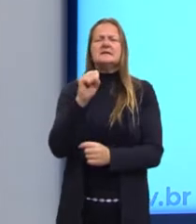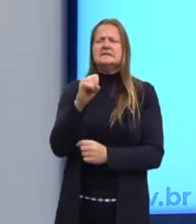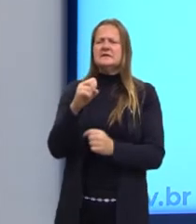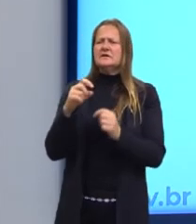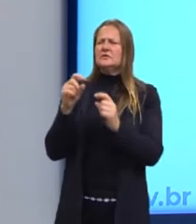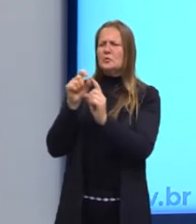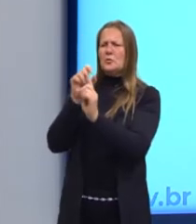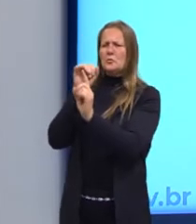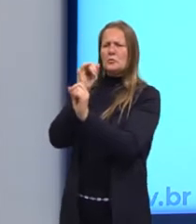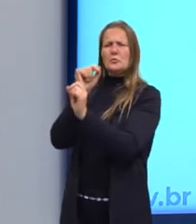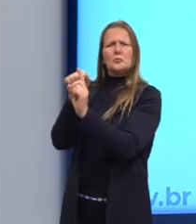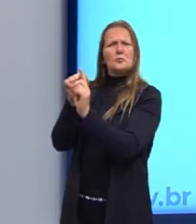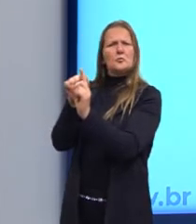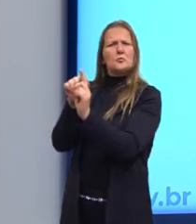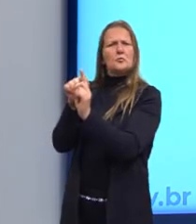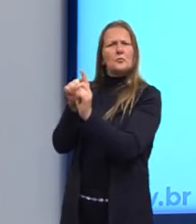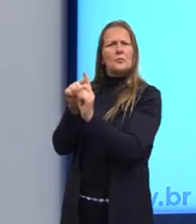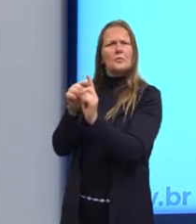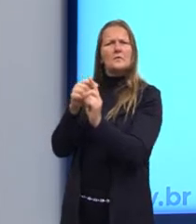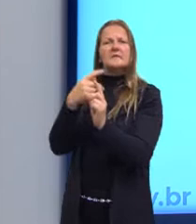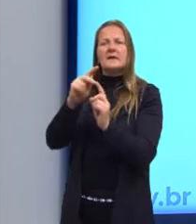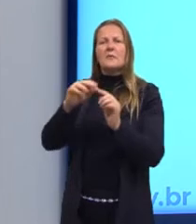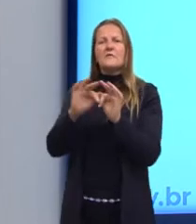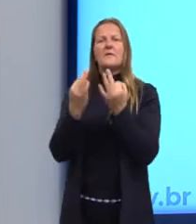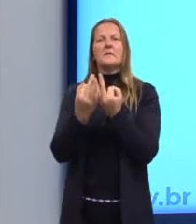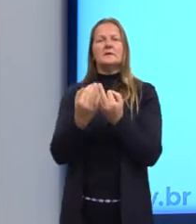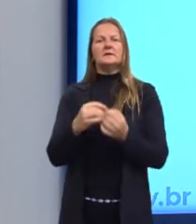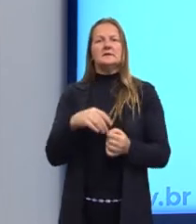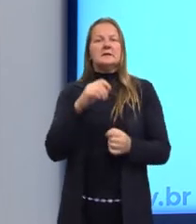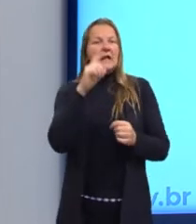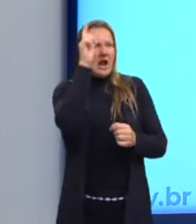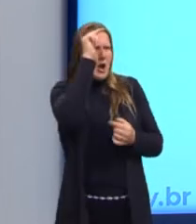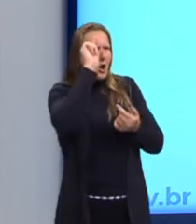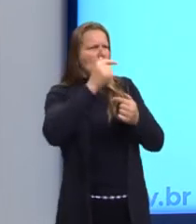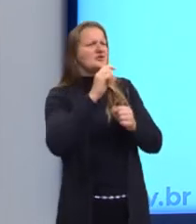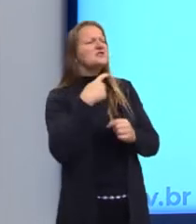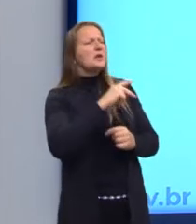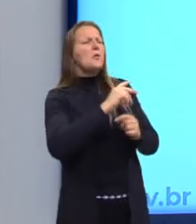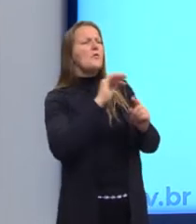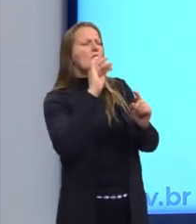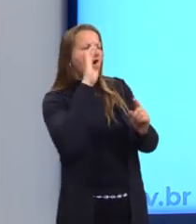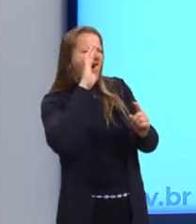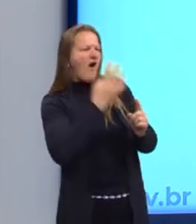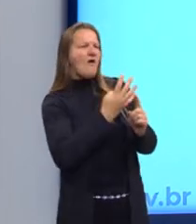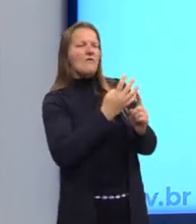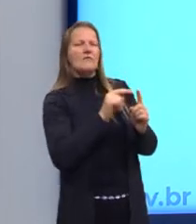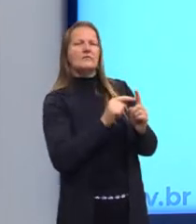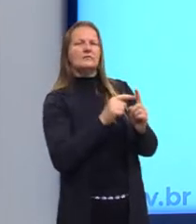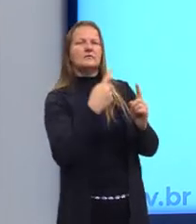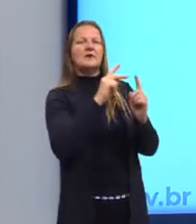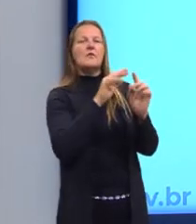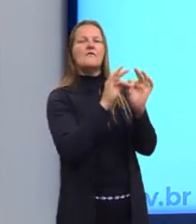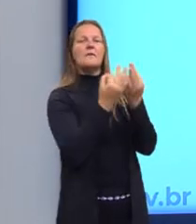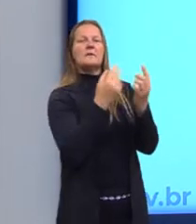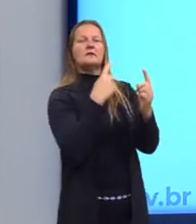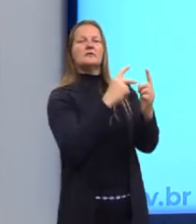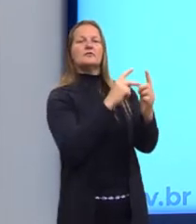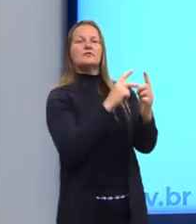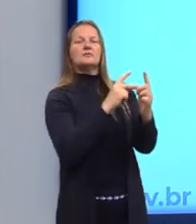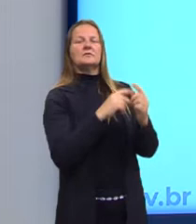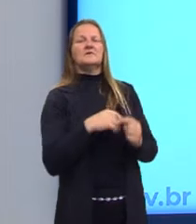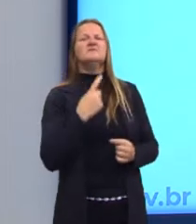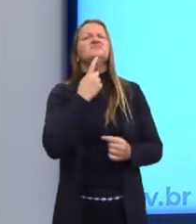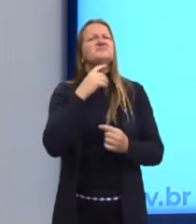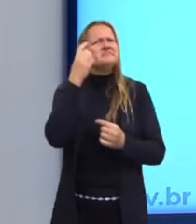seu parente? Por essa lógica, e se o acusado fosse o seu parente? Não sei de onde vem tanta